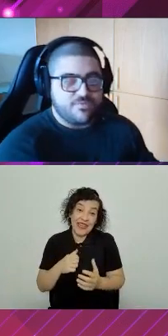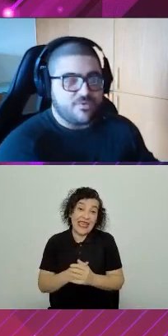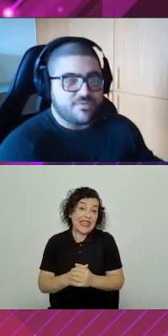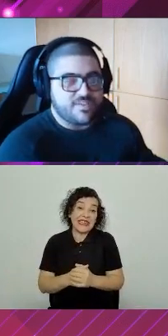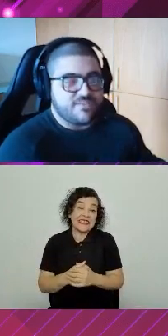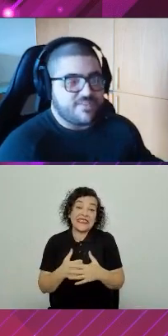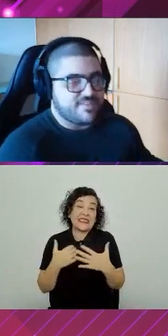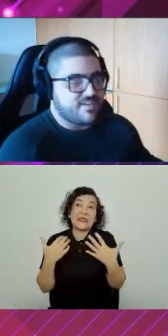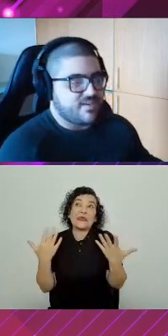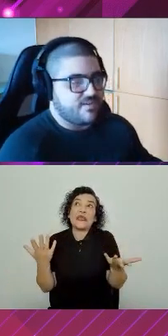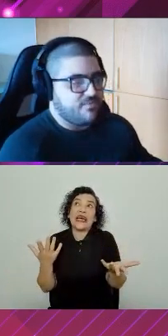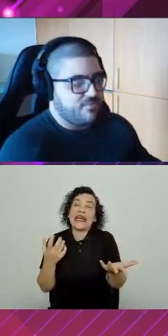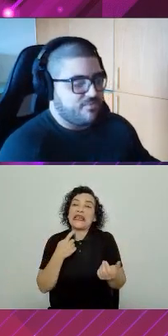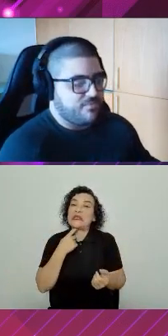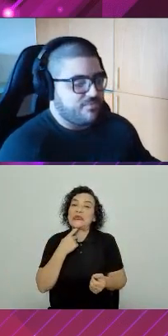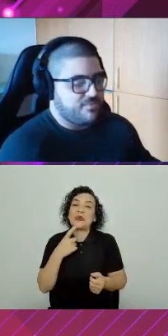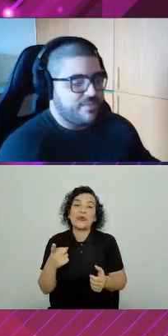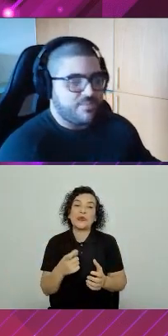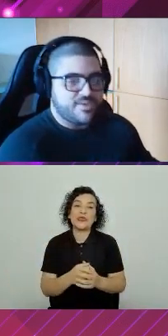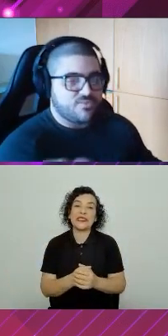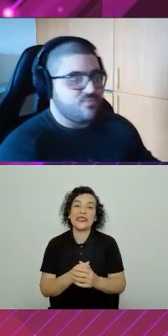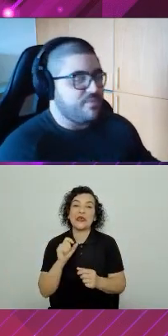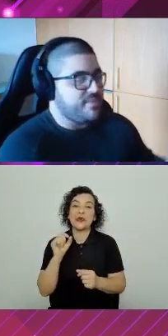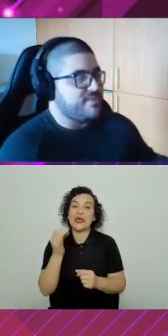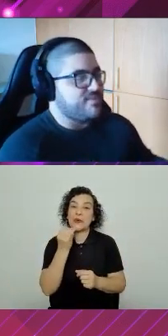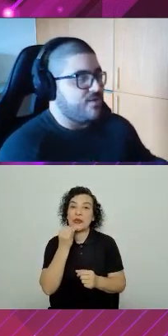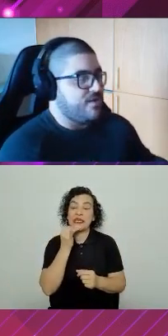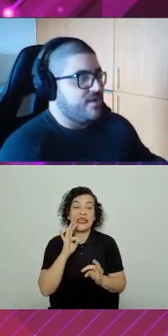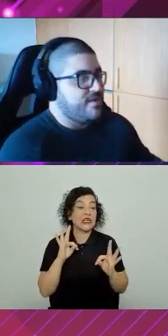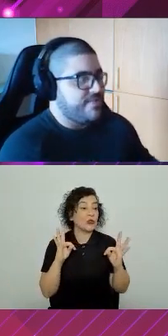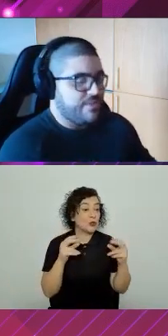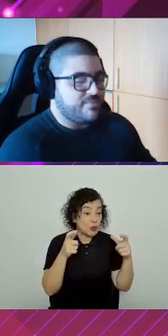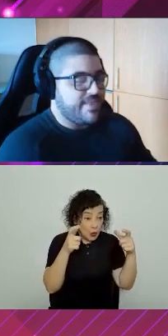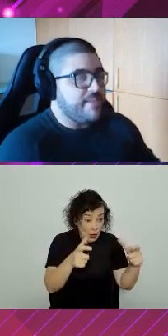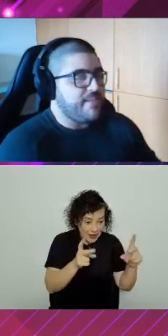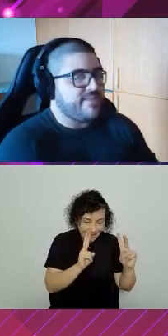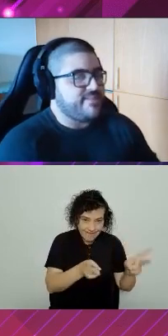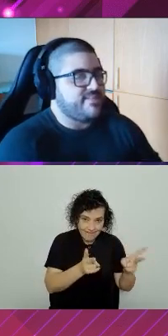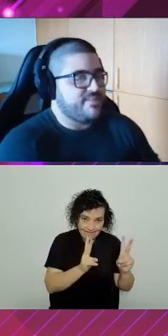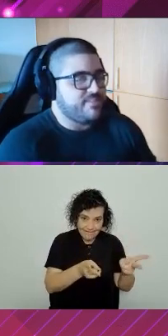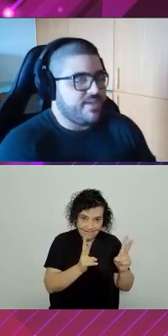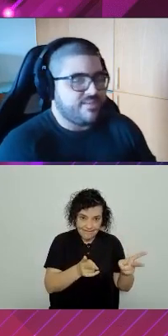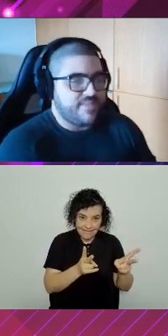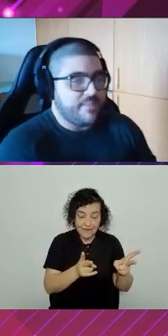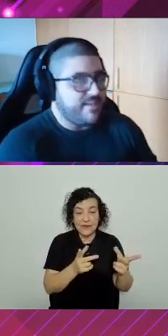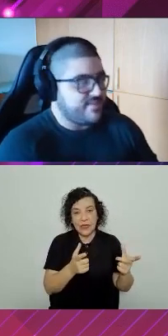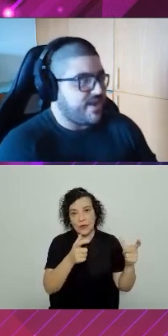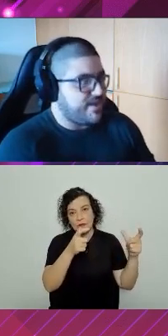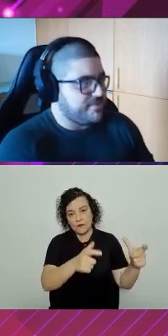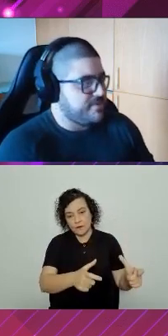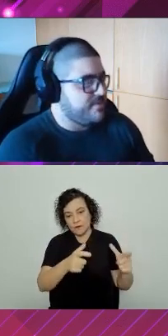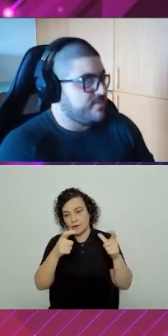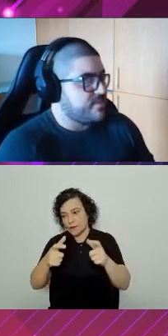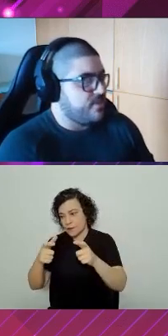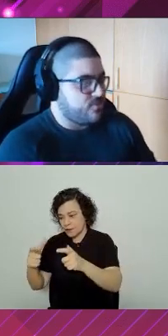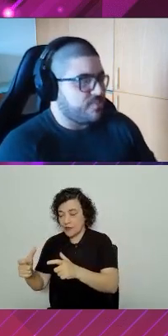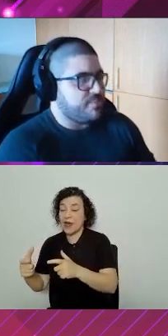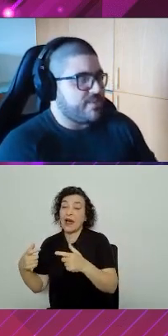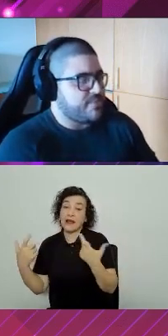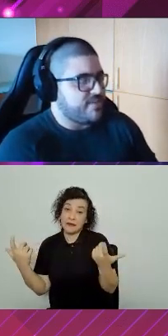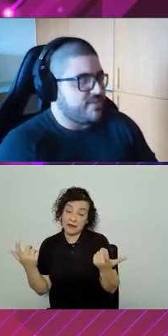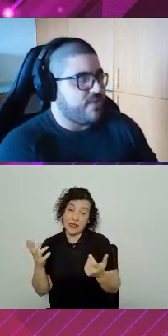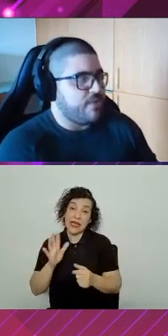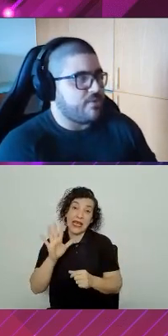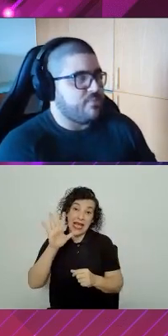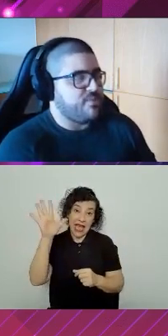conseguir fazer o deploy de tudo num ambiente só. Então, ter mais esses ambientes é mais caro. Eu estou